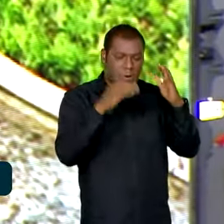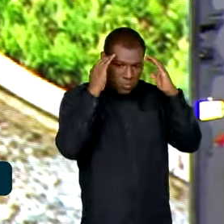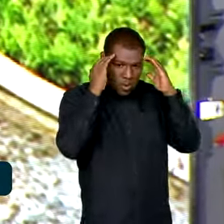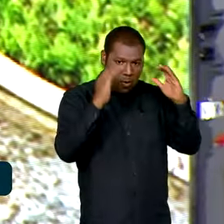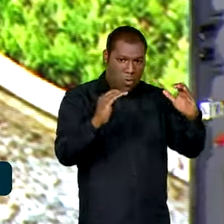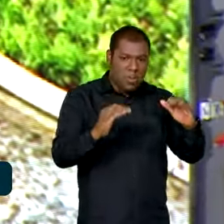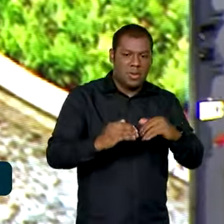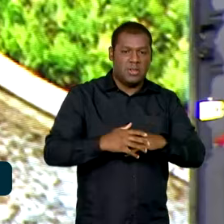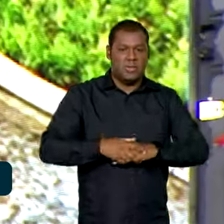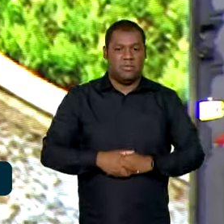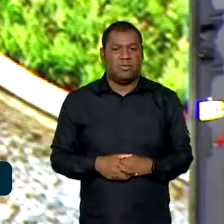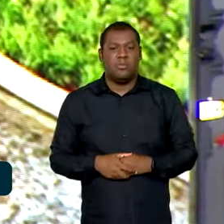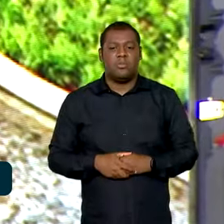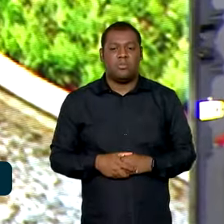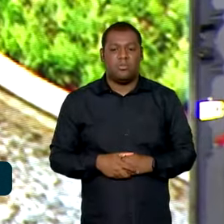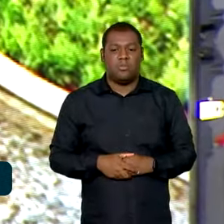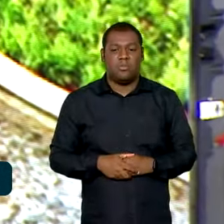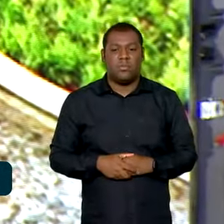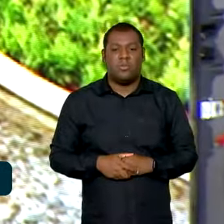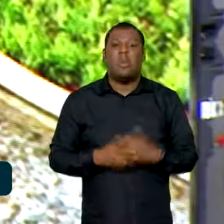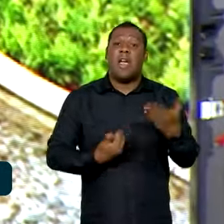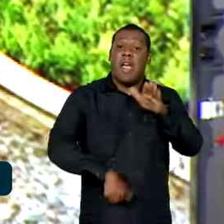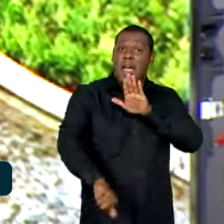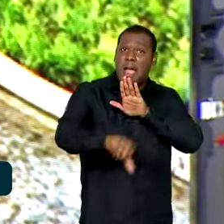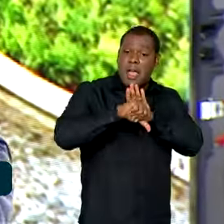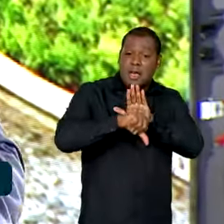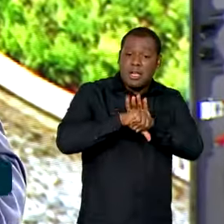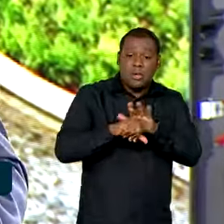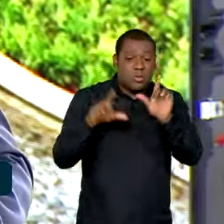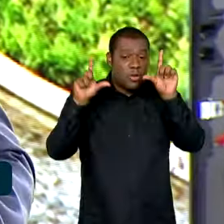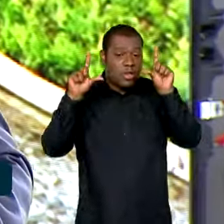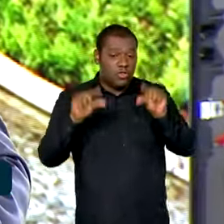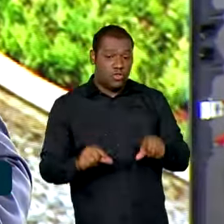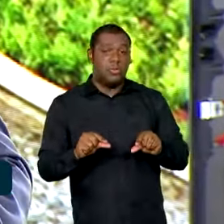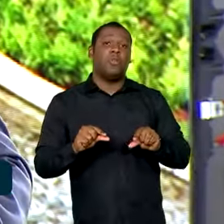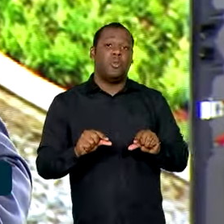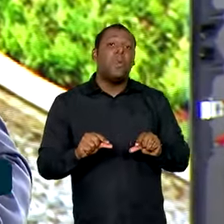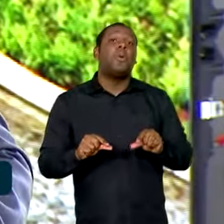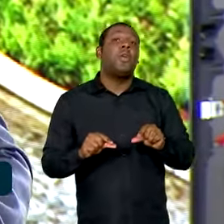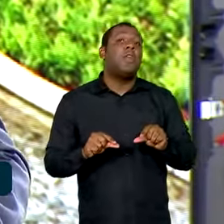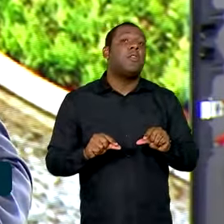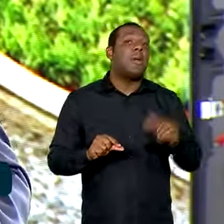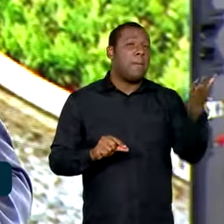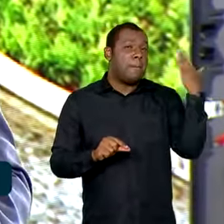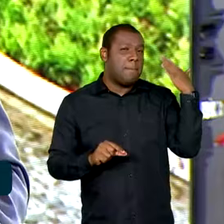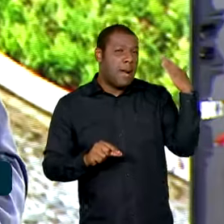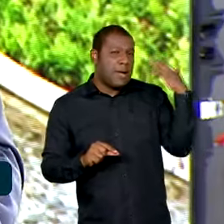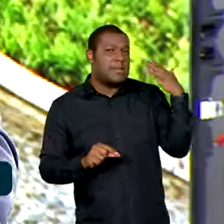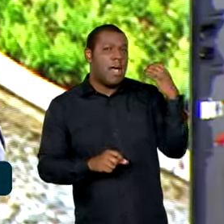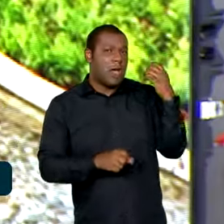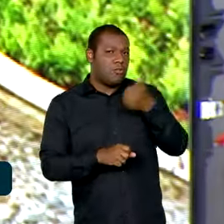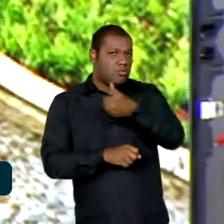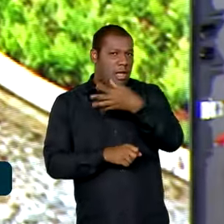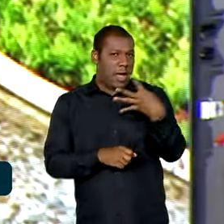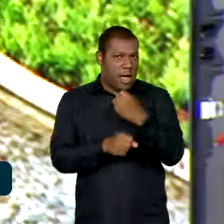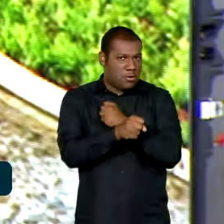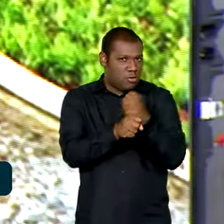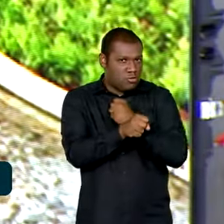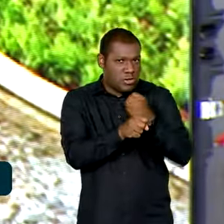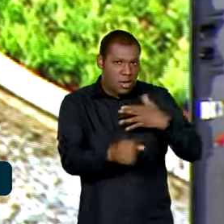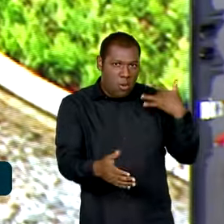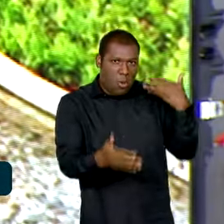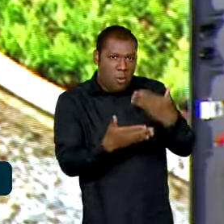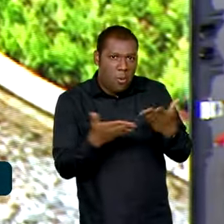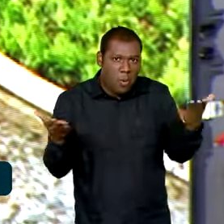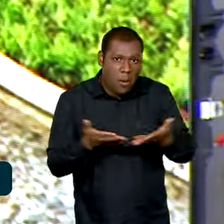menor índice de crimes violentos, letais e intencionais dos últimos 14 anos. Redução de